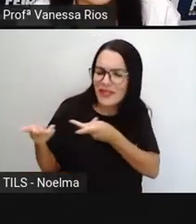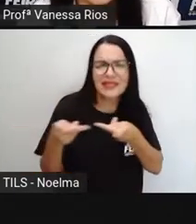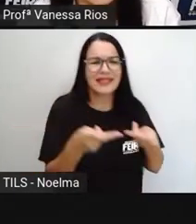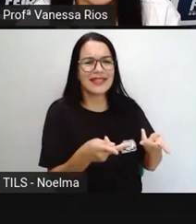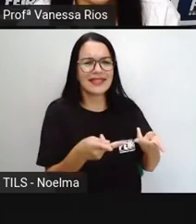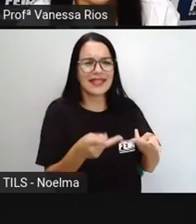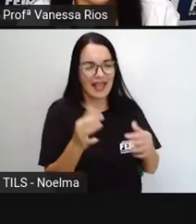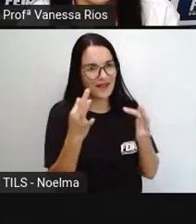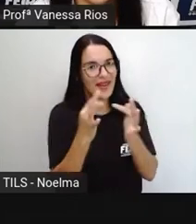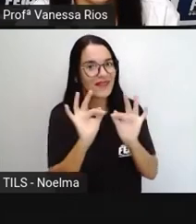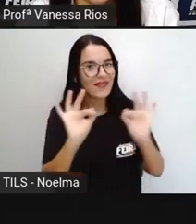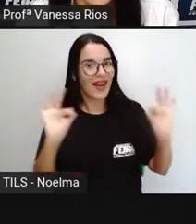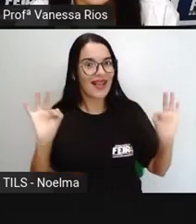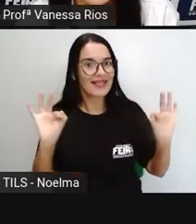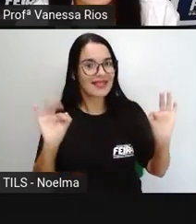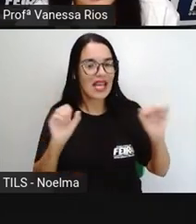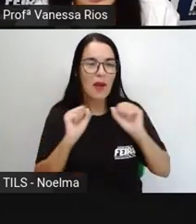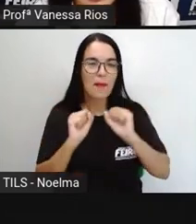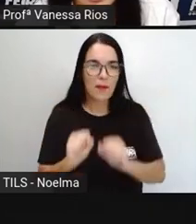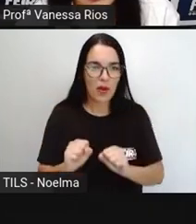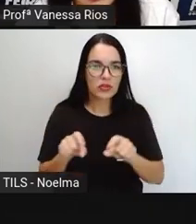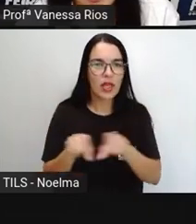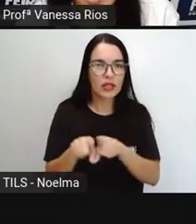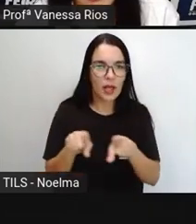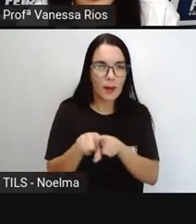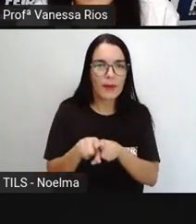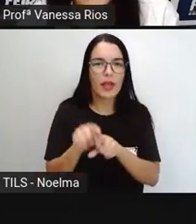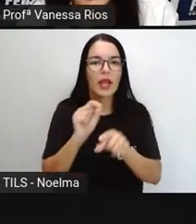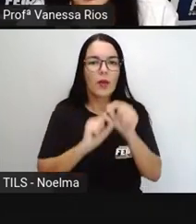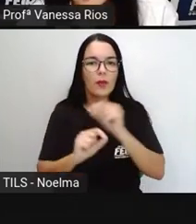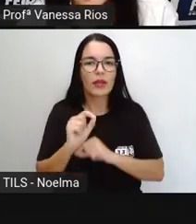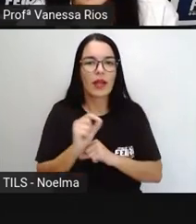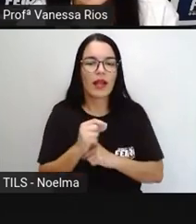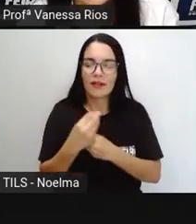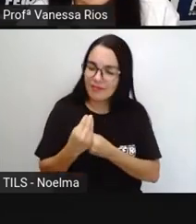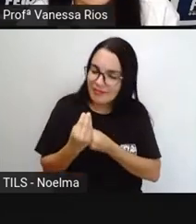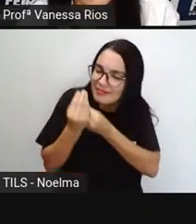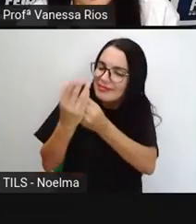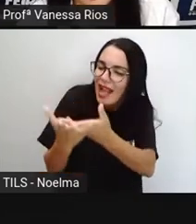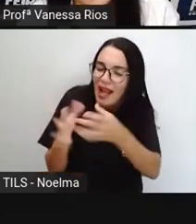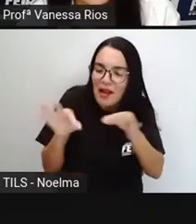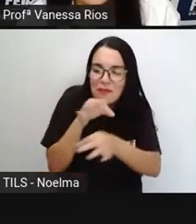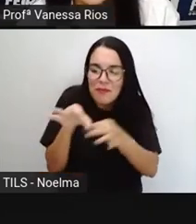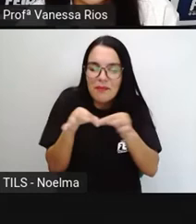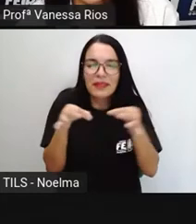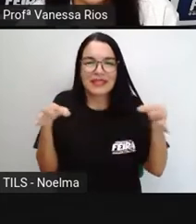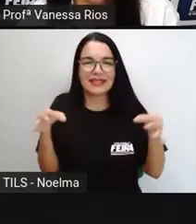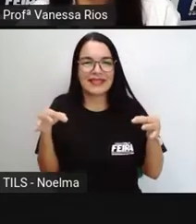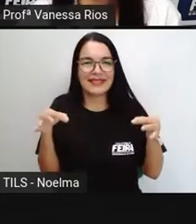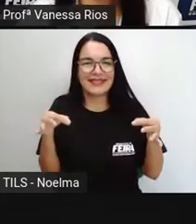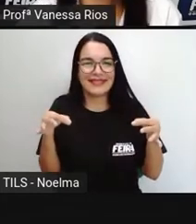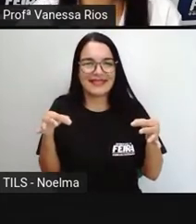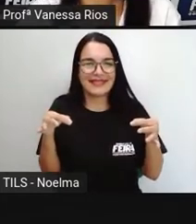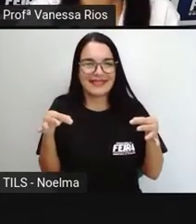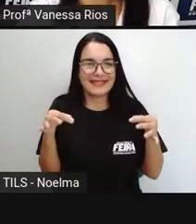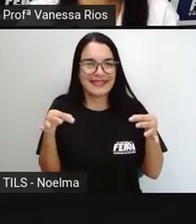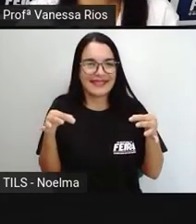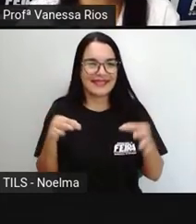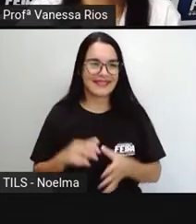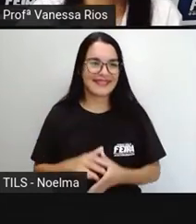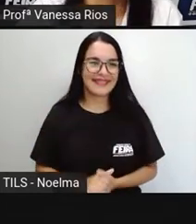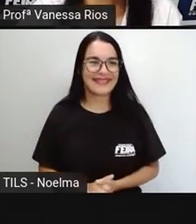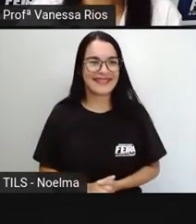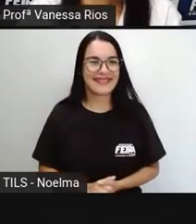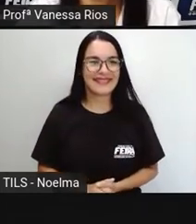Alegrar também pode ser guarnecer com algum enfeite. Aí o exemplo, alegrar um